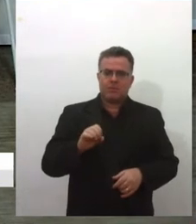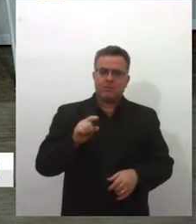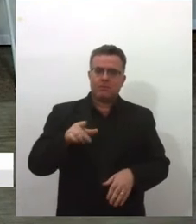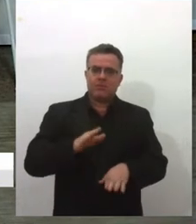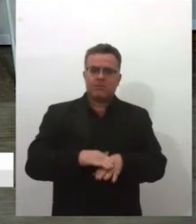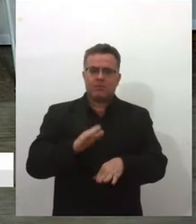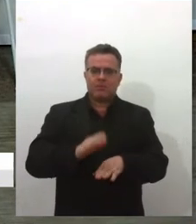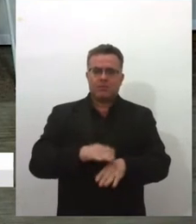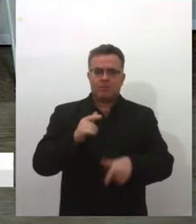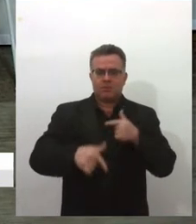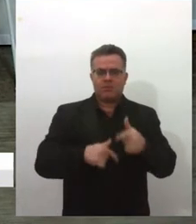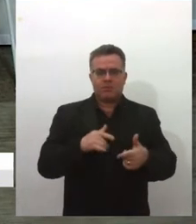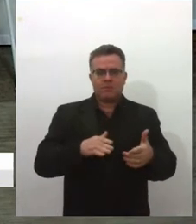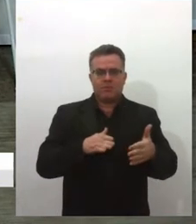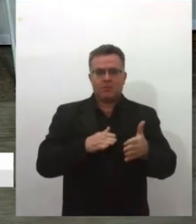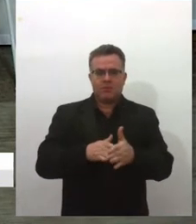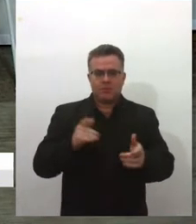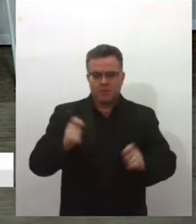onde você quer chegar?